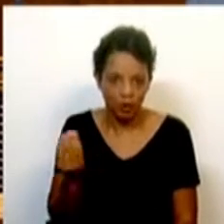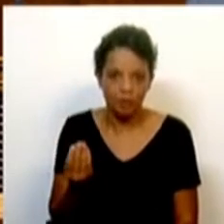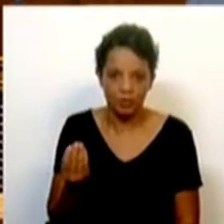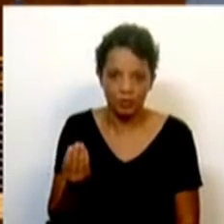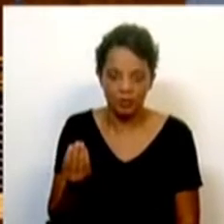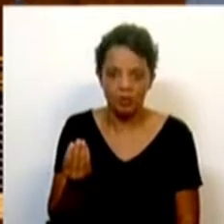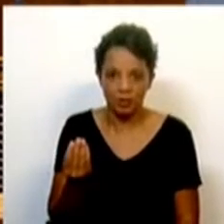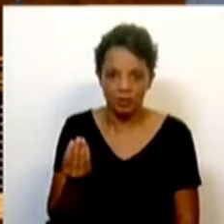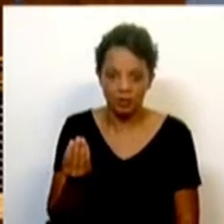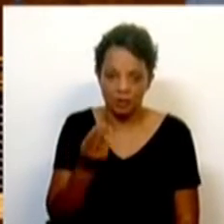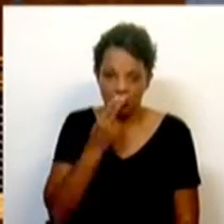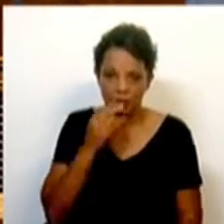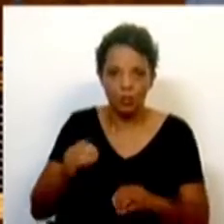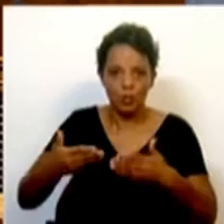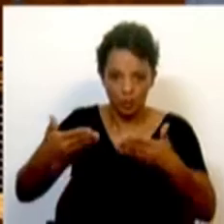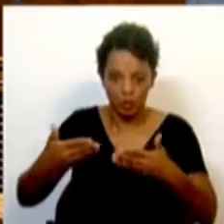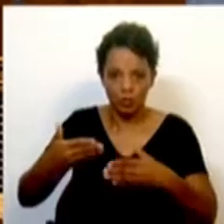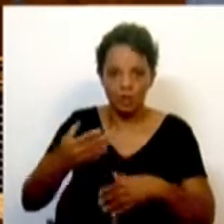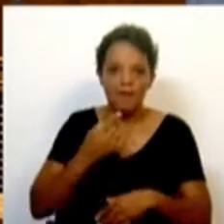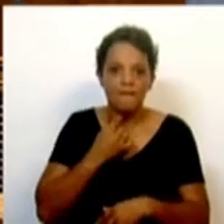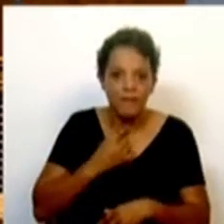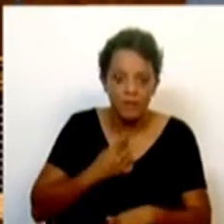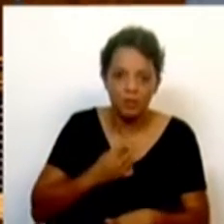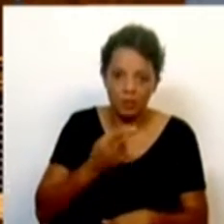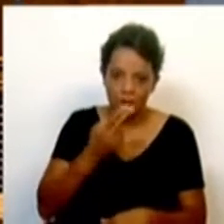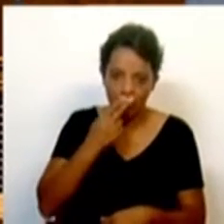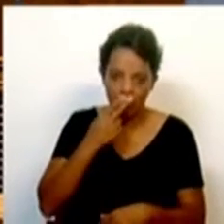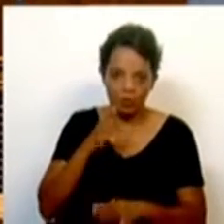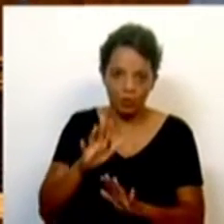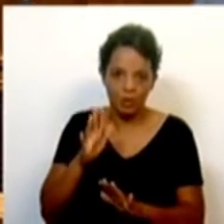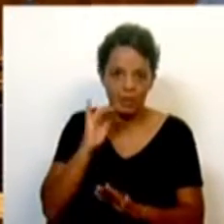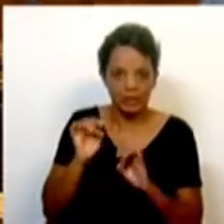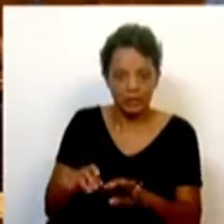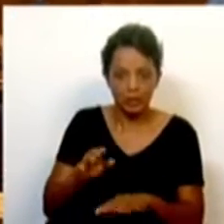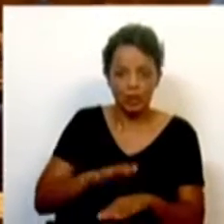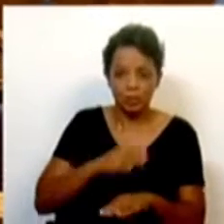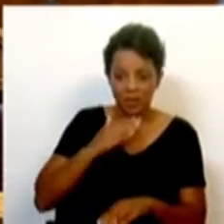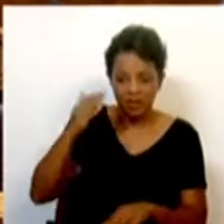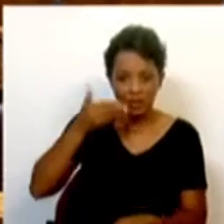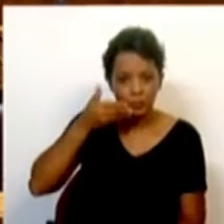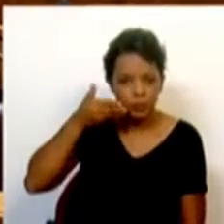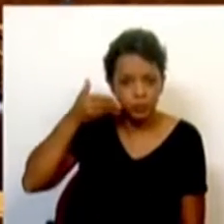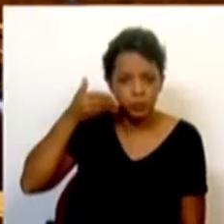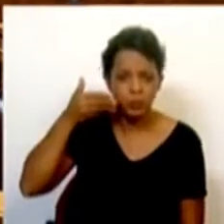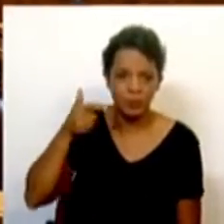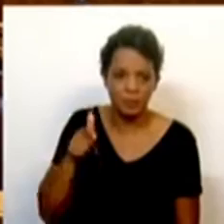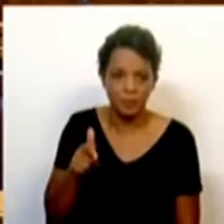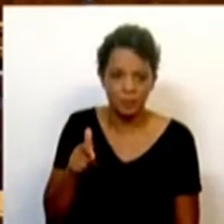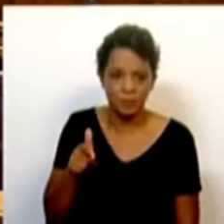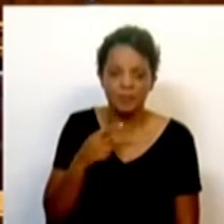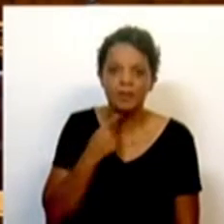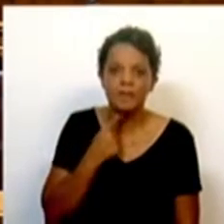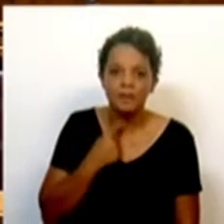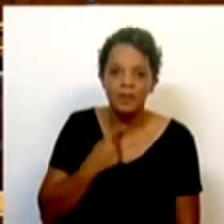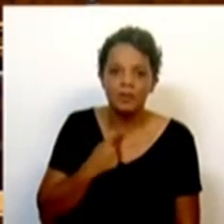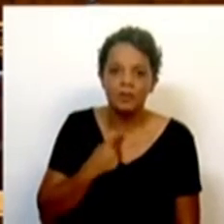do início do tabagismo, da dependência tabágica, que ocorre numa idade muito precoce e que a dependência